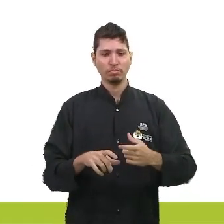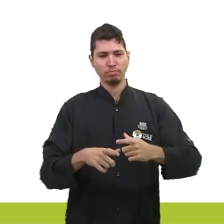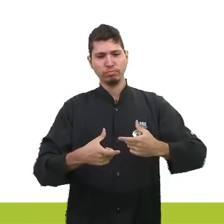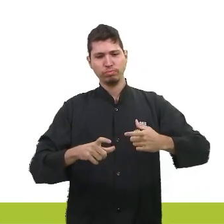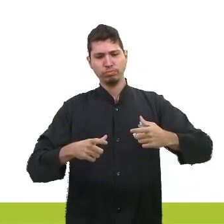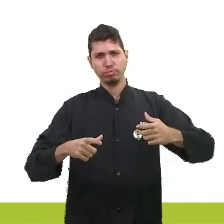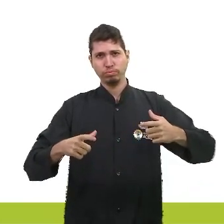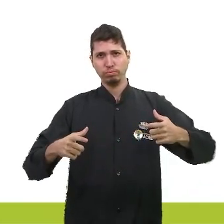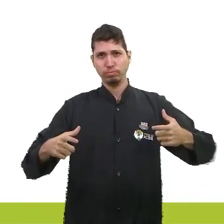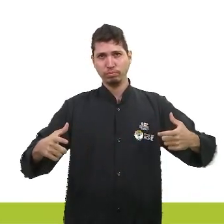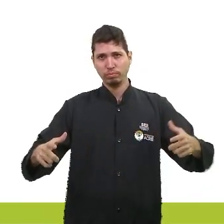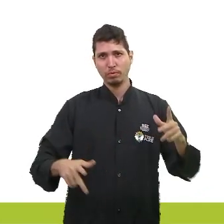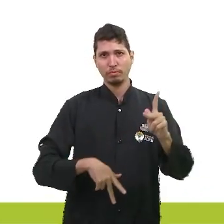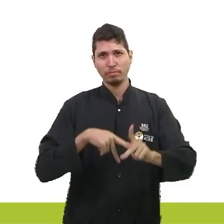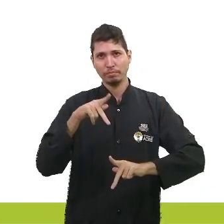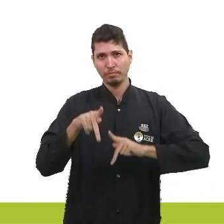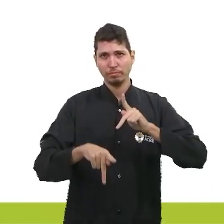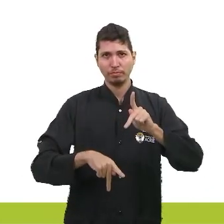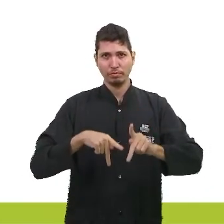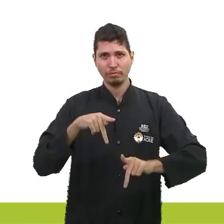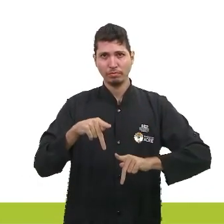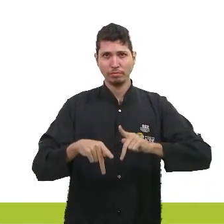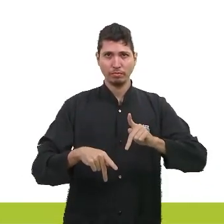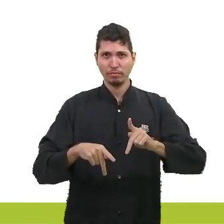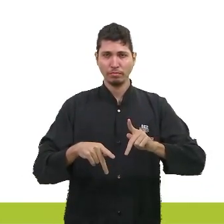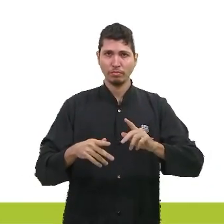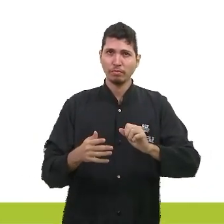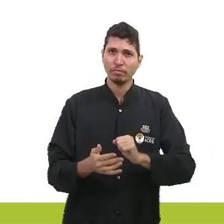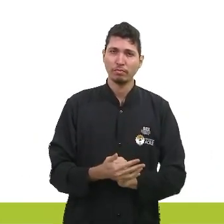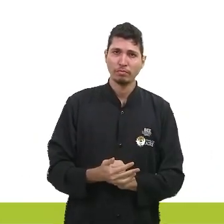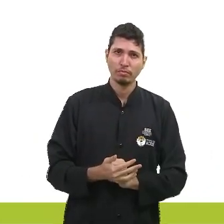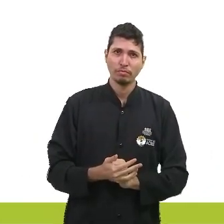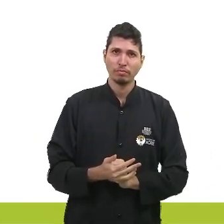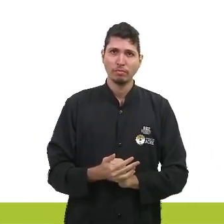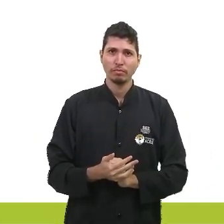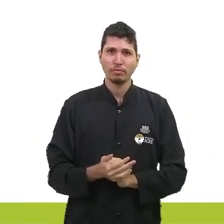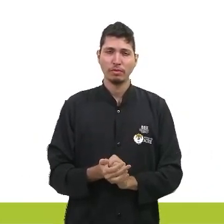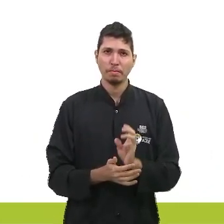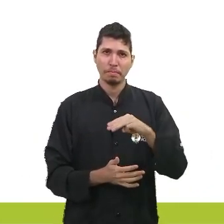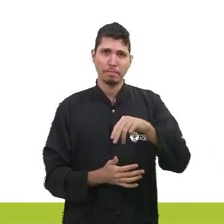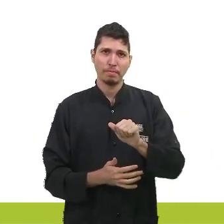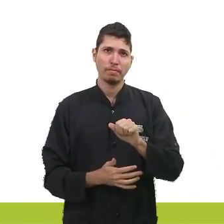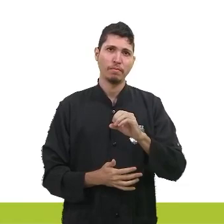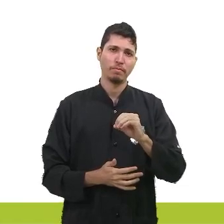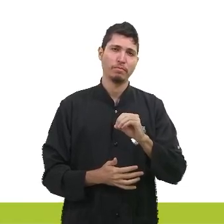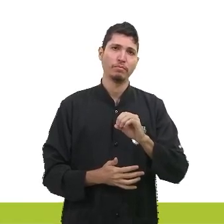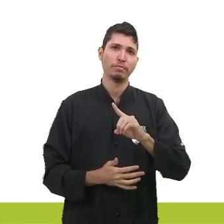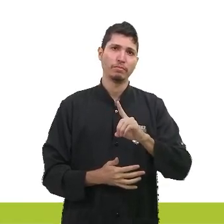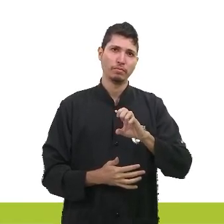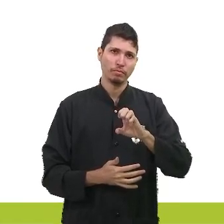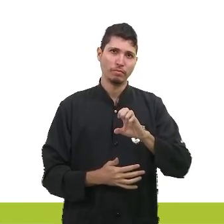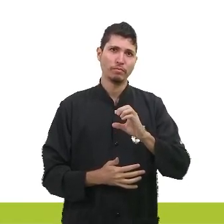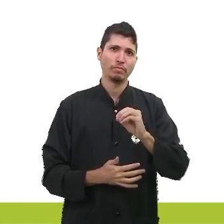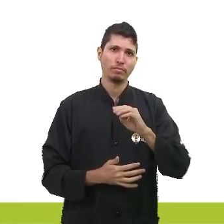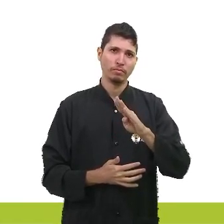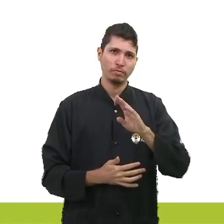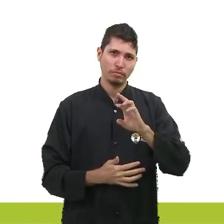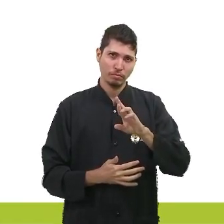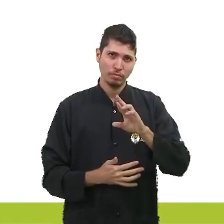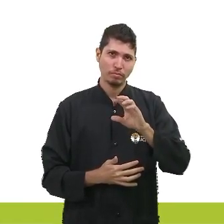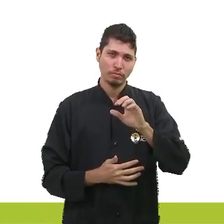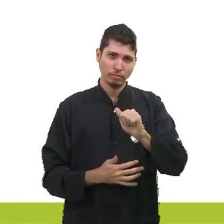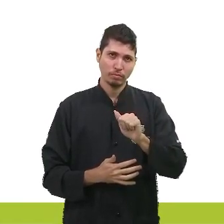O aumento da população forneceu mão de obra para a industrialização. Item 3,